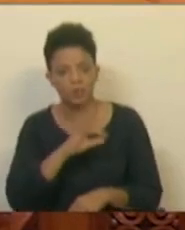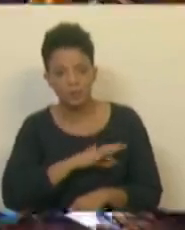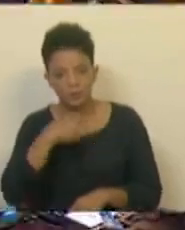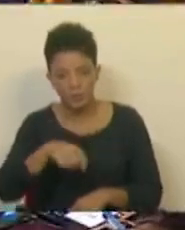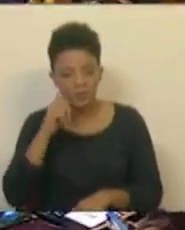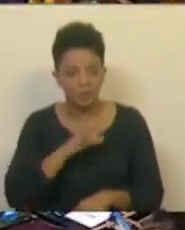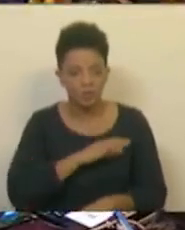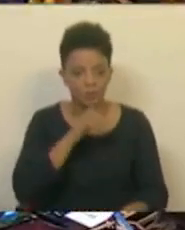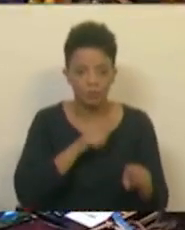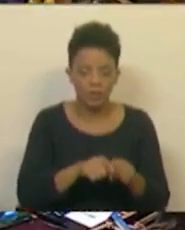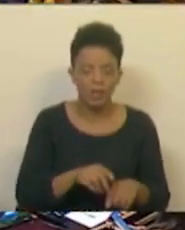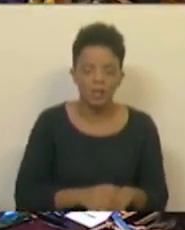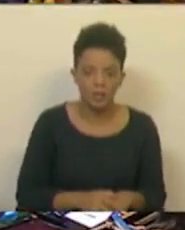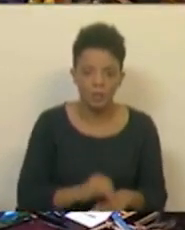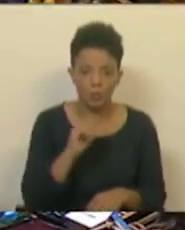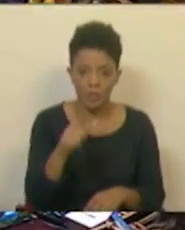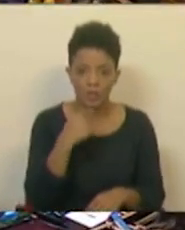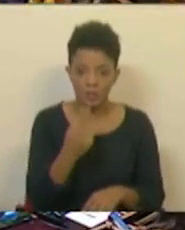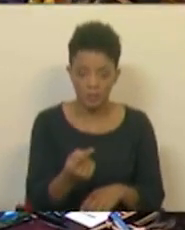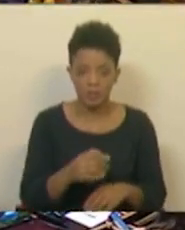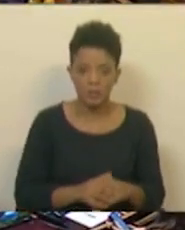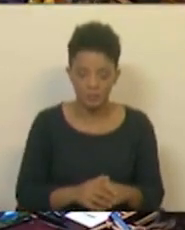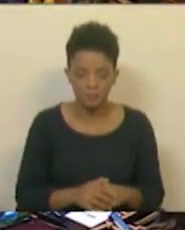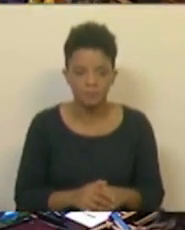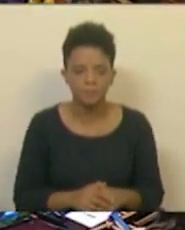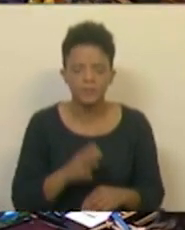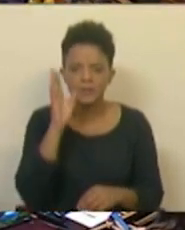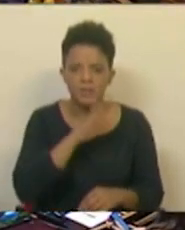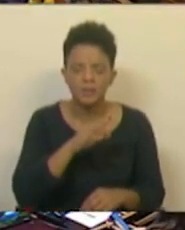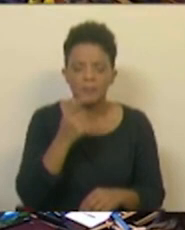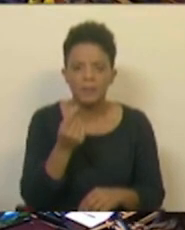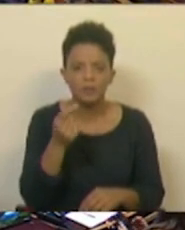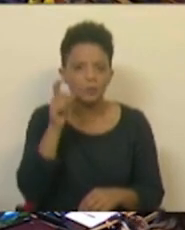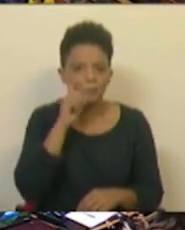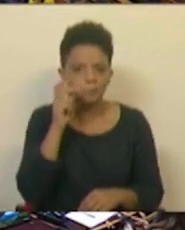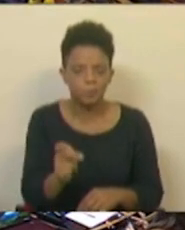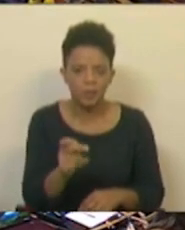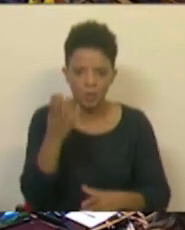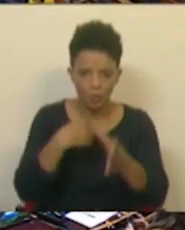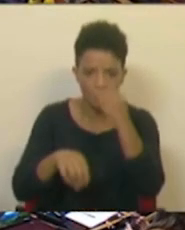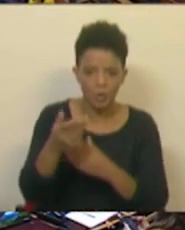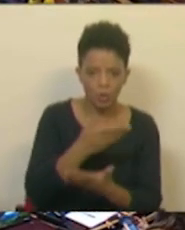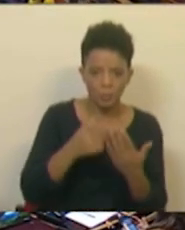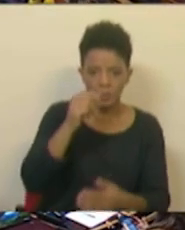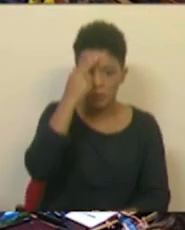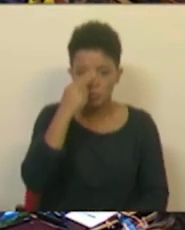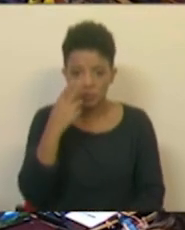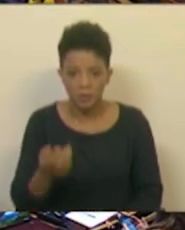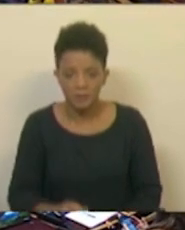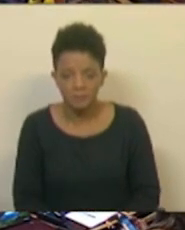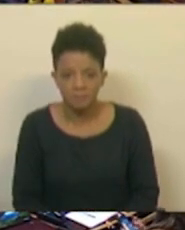A senhora deputada Carla Castro acabou de dizer a quem defende a fixação de preços que não aprenda nem com a economia nem com a história.